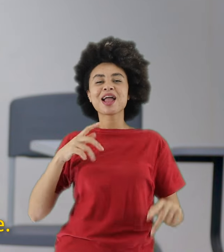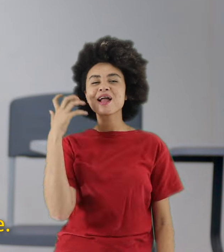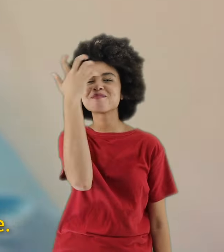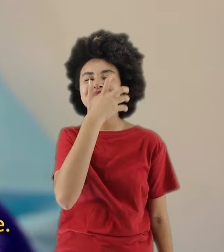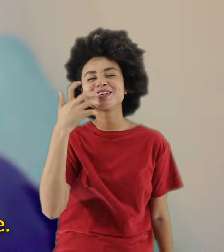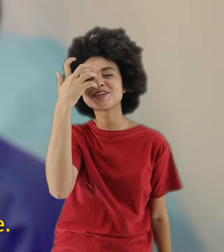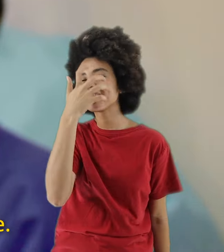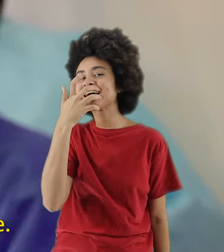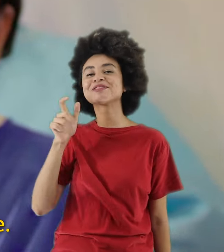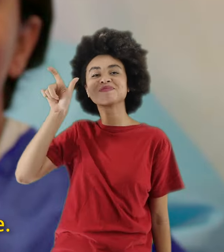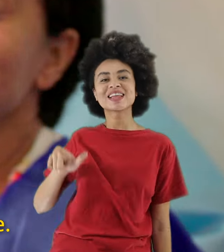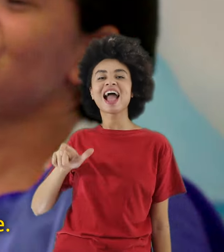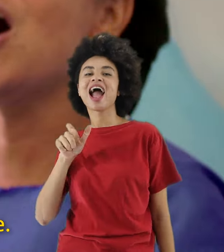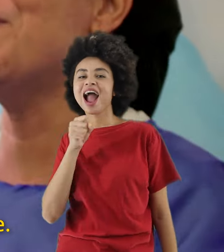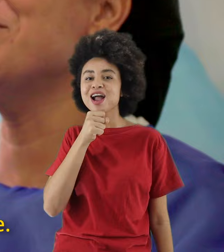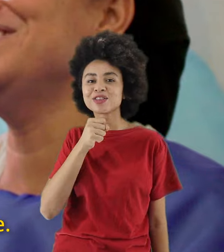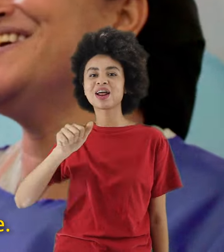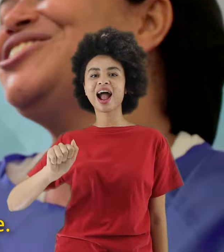apaixonada, alcione.